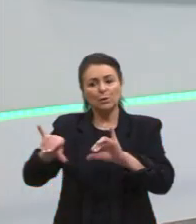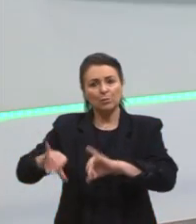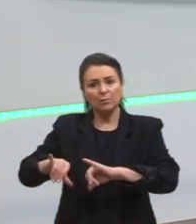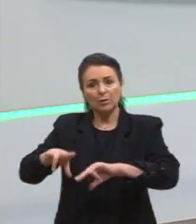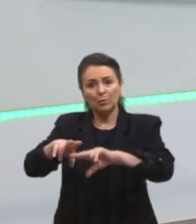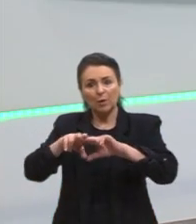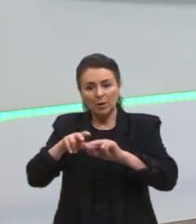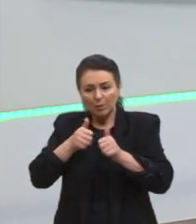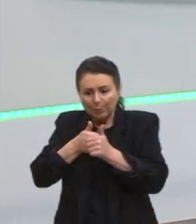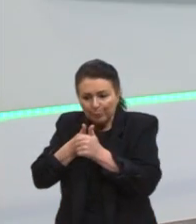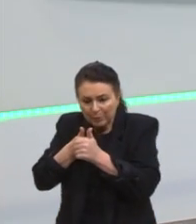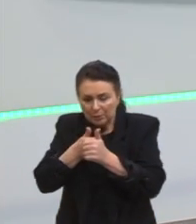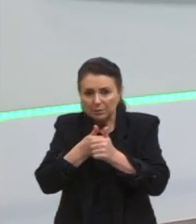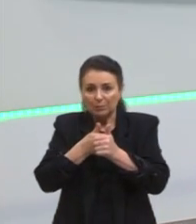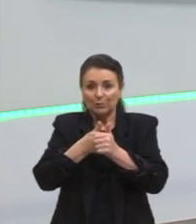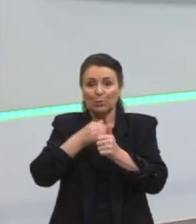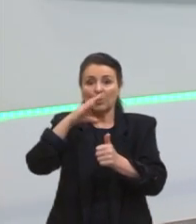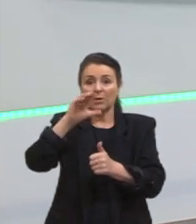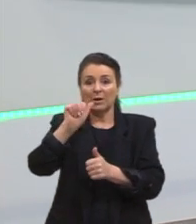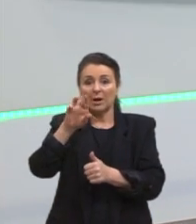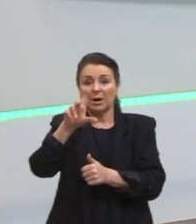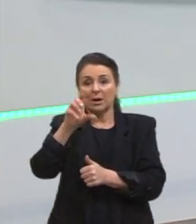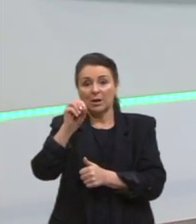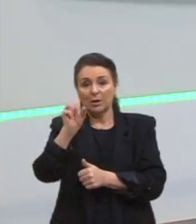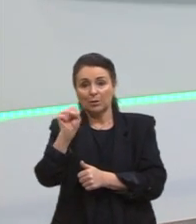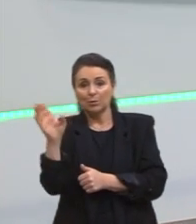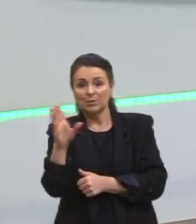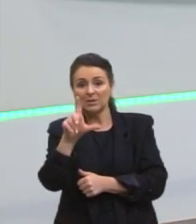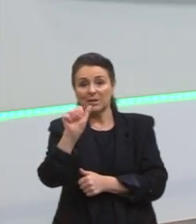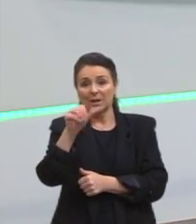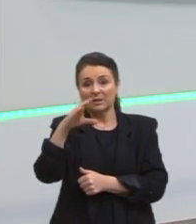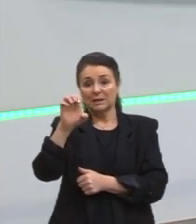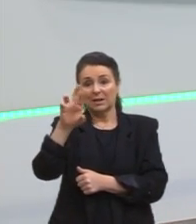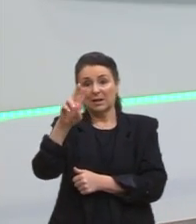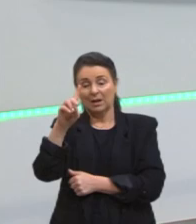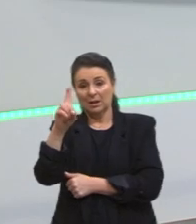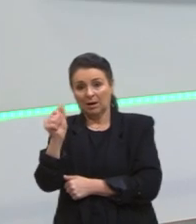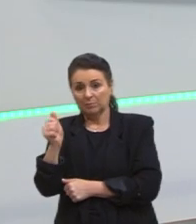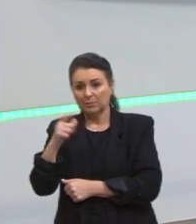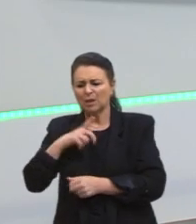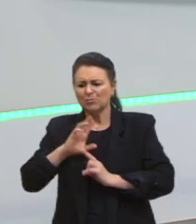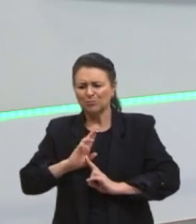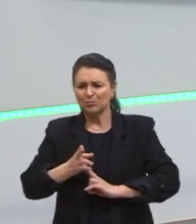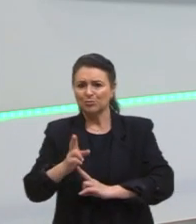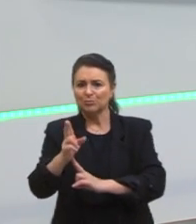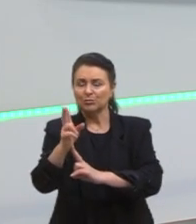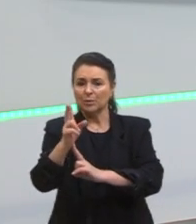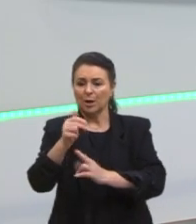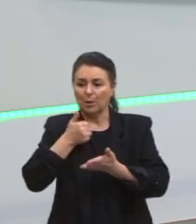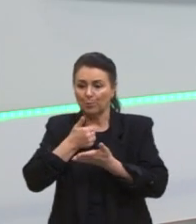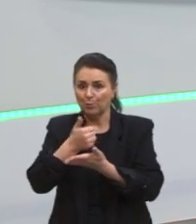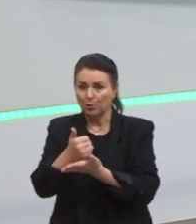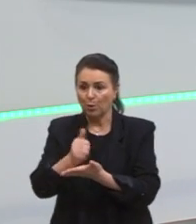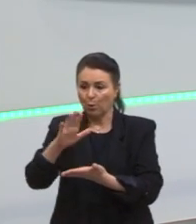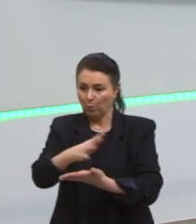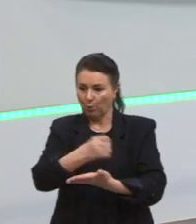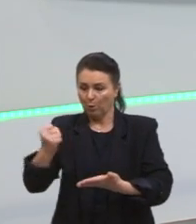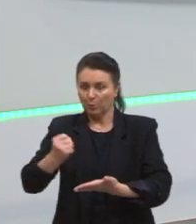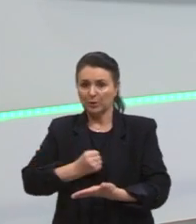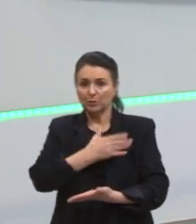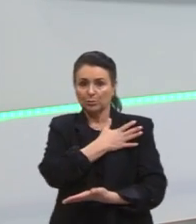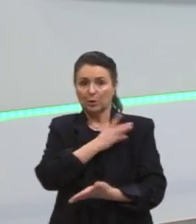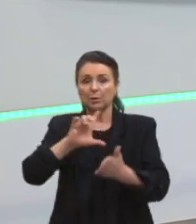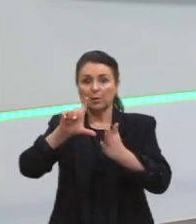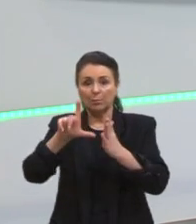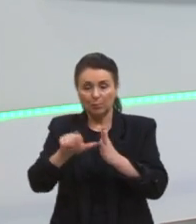como é o caso de Carlos Lacerda, que era um político extremamente conservador, apoiou o golpe e a ditadura, e depois foi caçado e foi